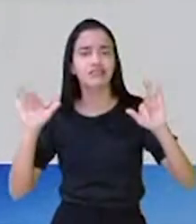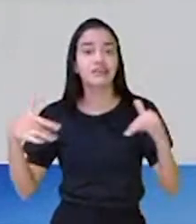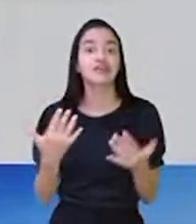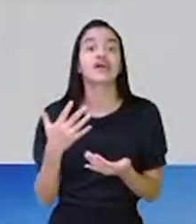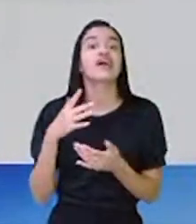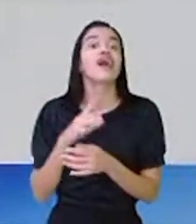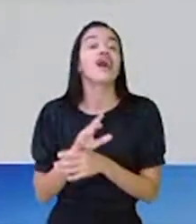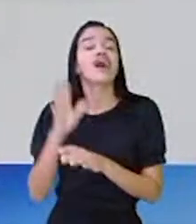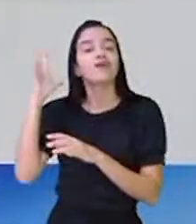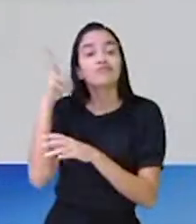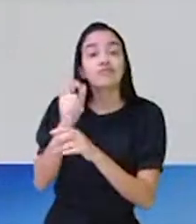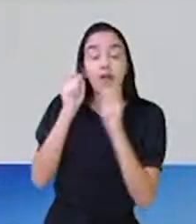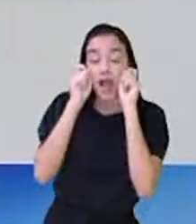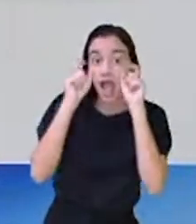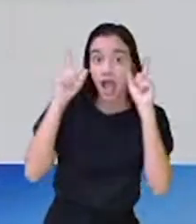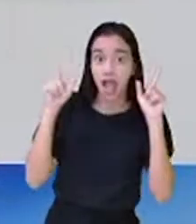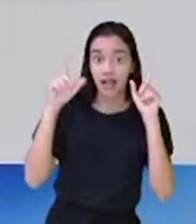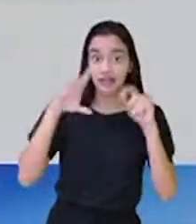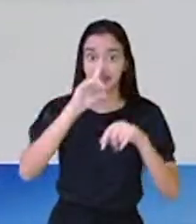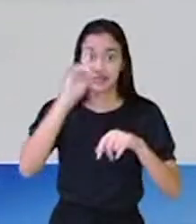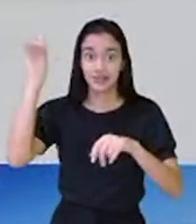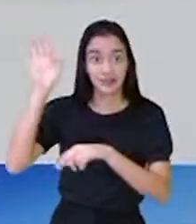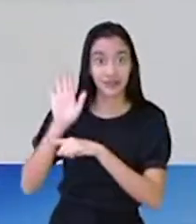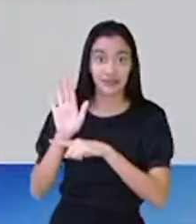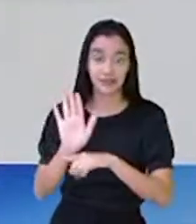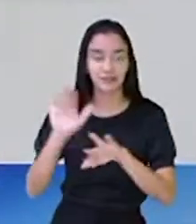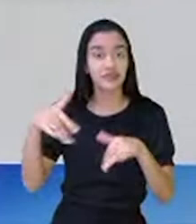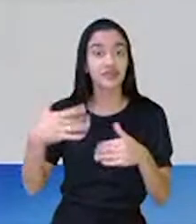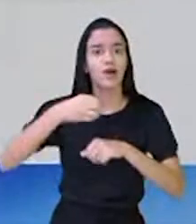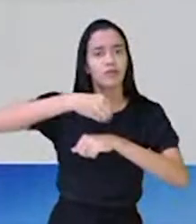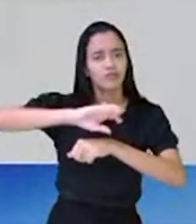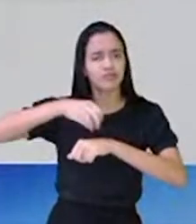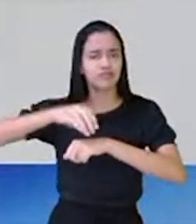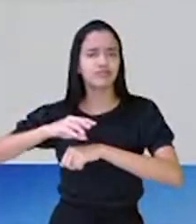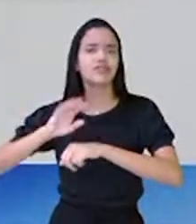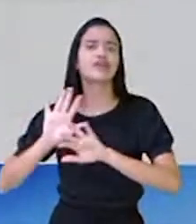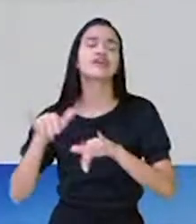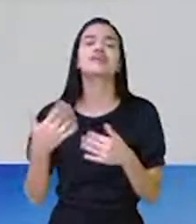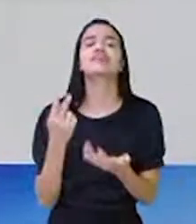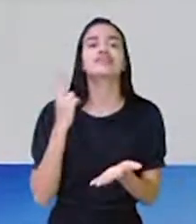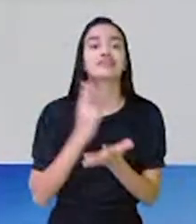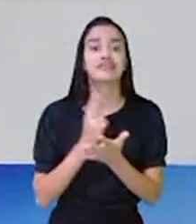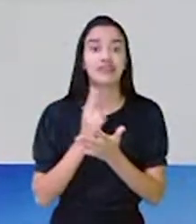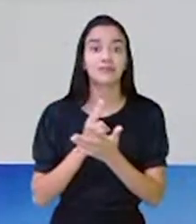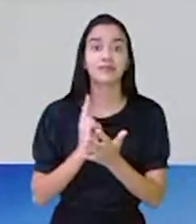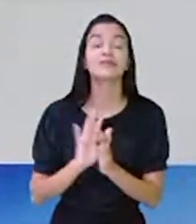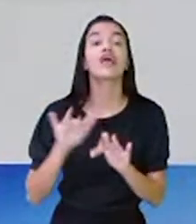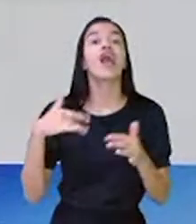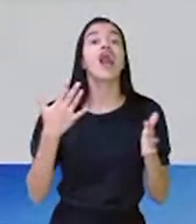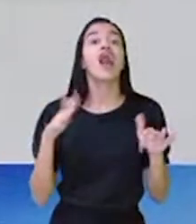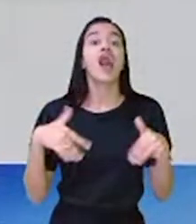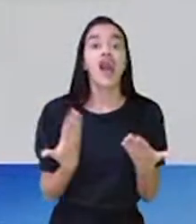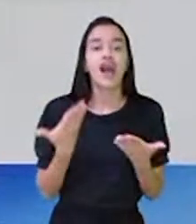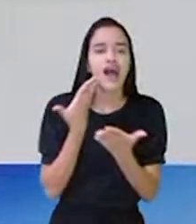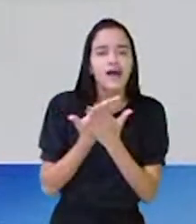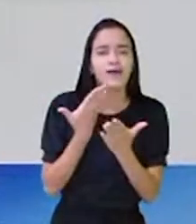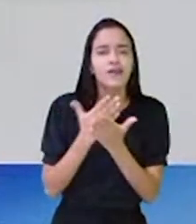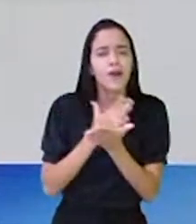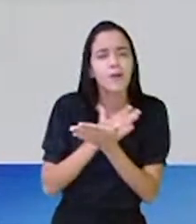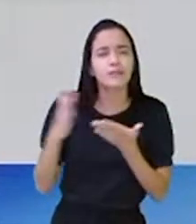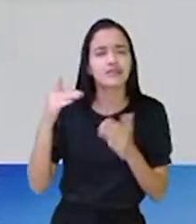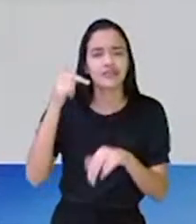cedo madruga. Bem, mas vamos lá. Os recadinhos são os de sempre, gente. Olha, a aula começando agora,